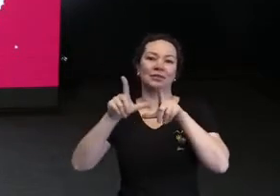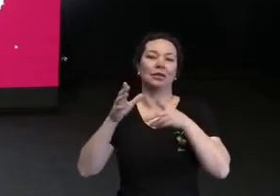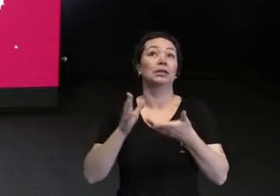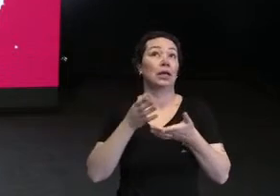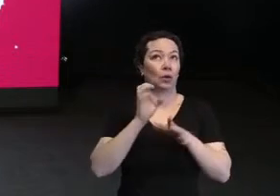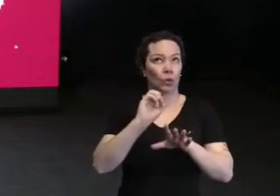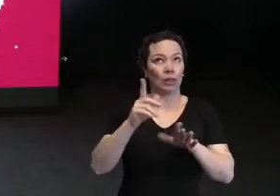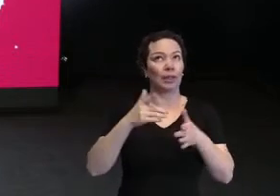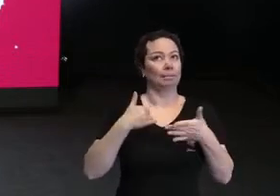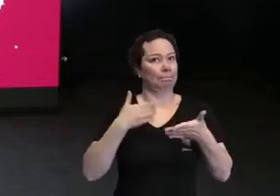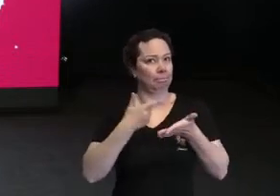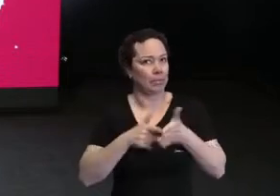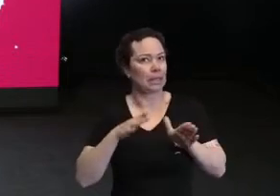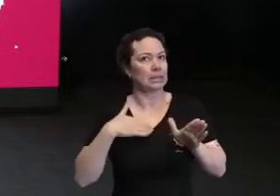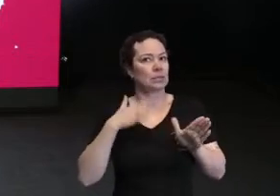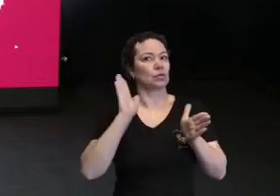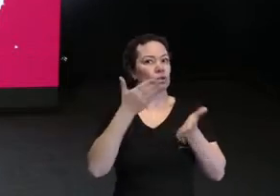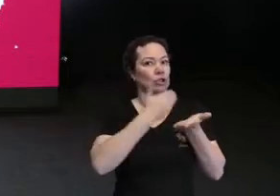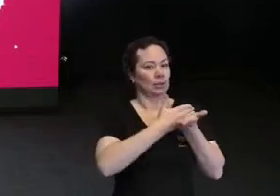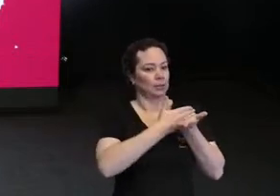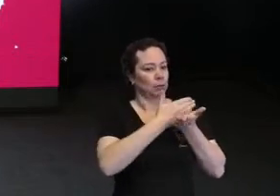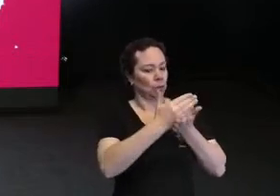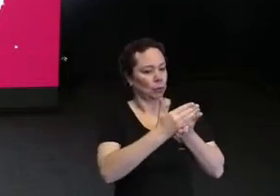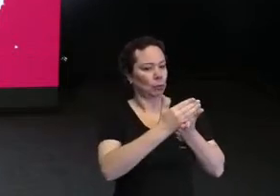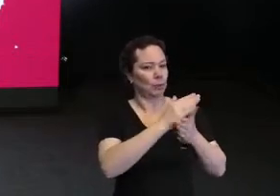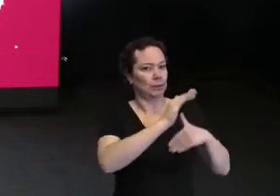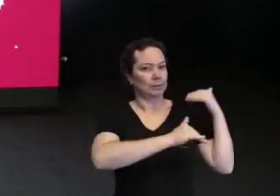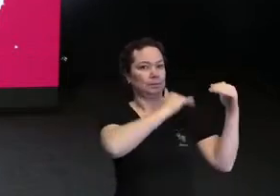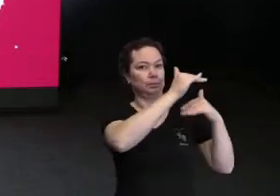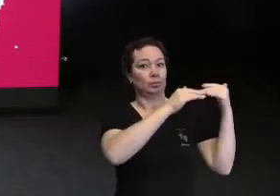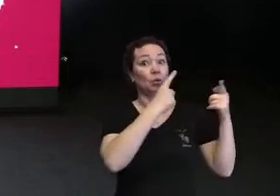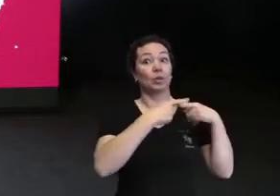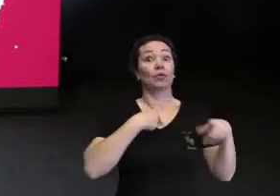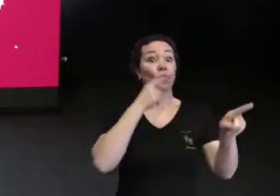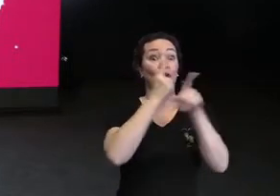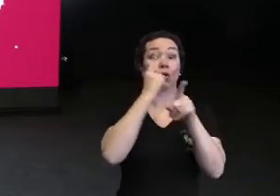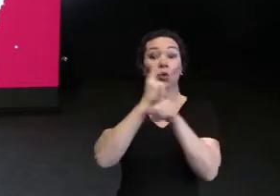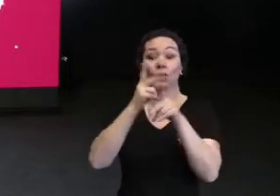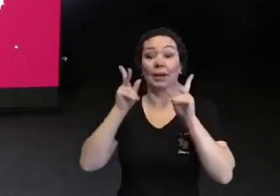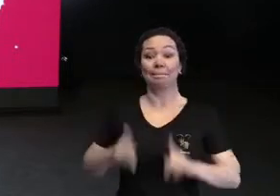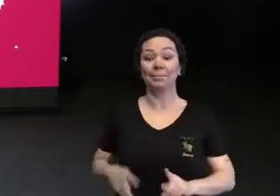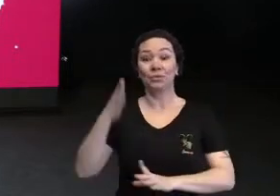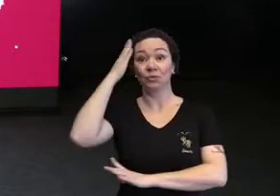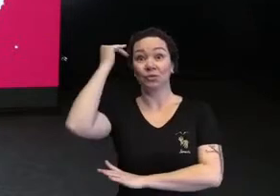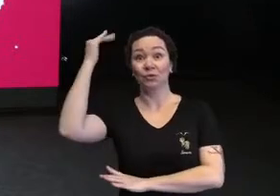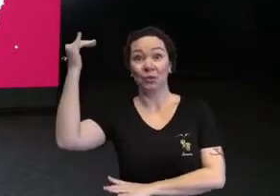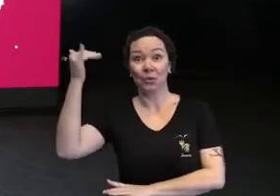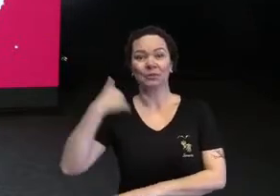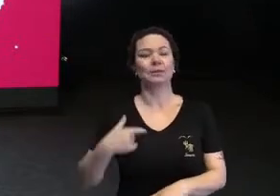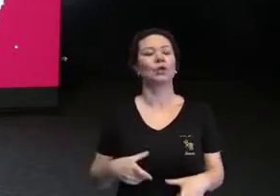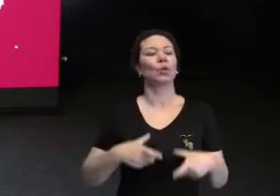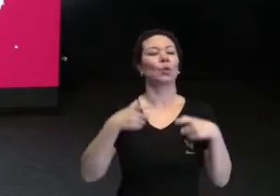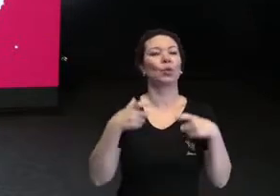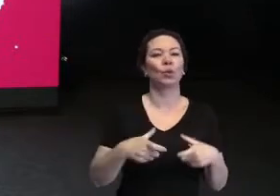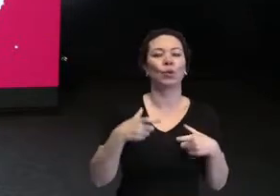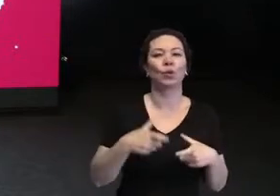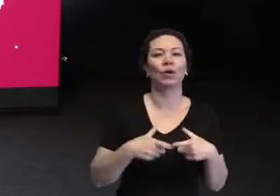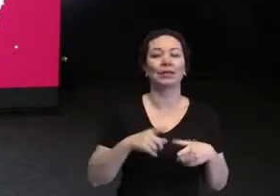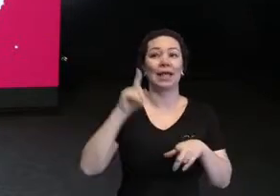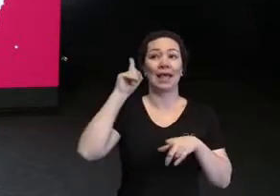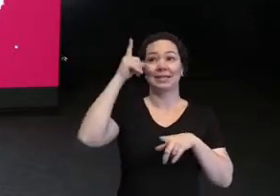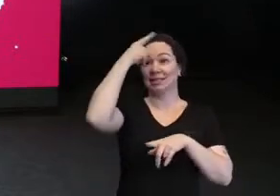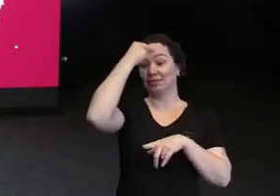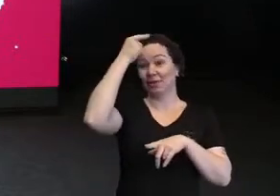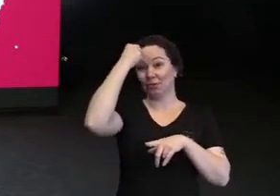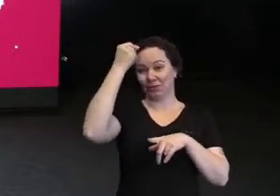do meu plano de carreira, porque eu vou encontrar artistas por lá. E aí, para a minha sorte, a Faculdade Paulista de Artes tinha